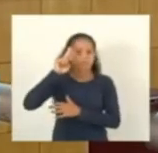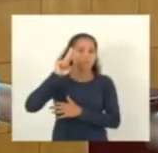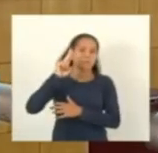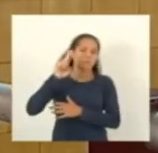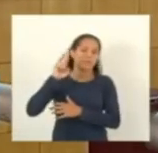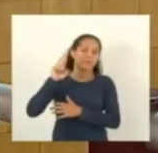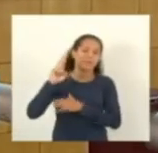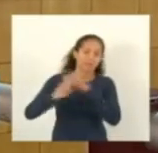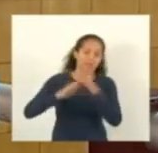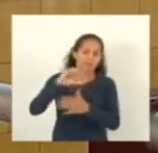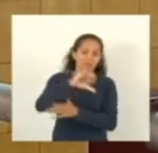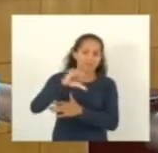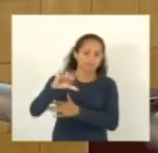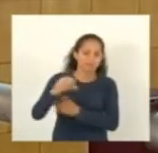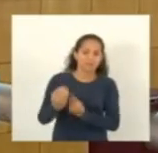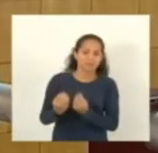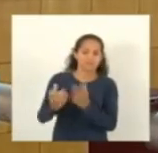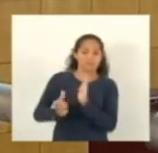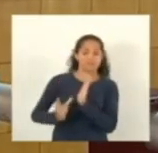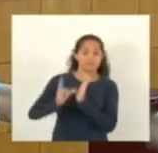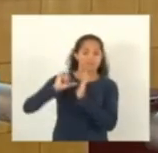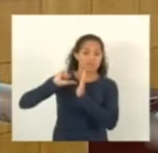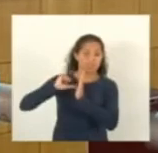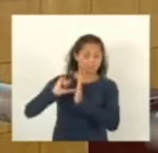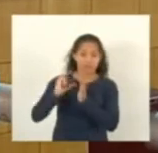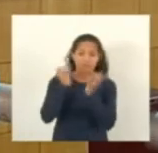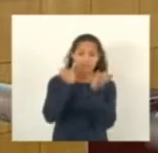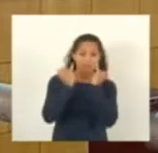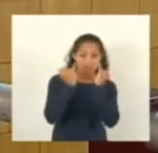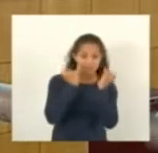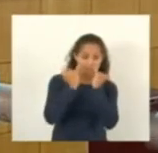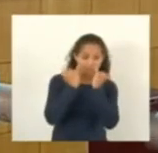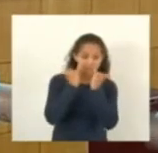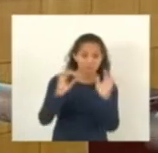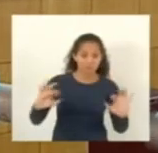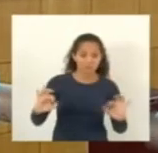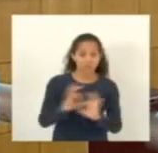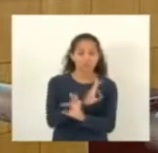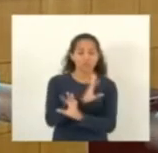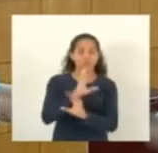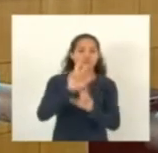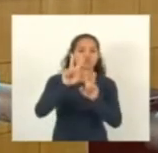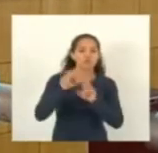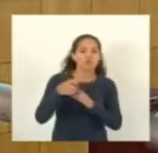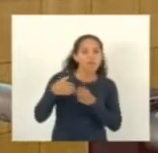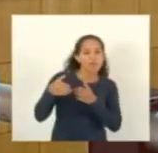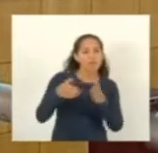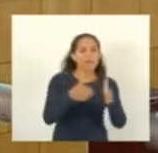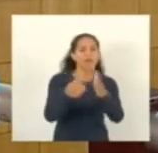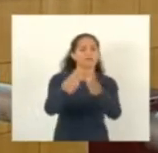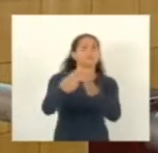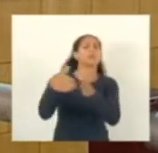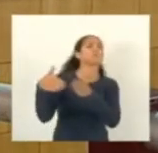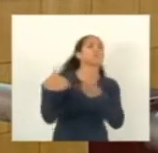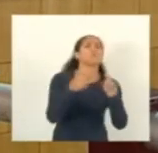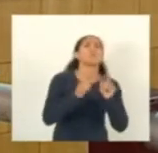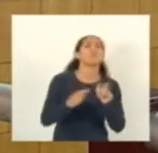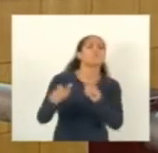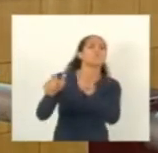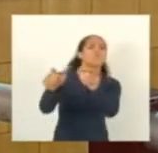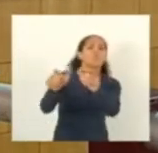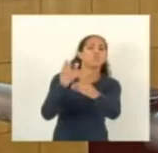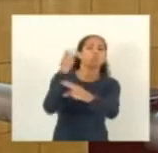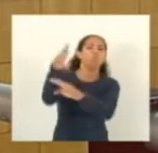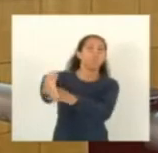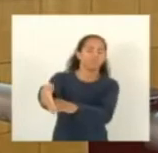fornecerem aos motoristas previamente as informações completas sobre as corridas como o trajeto e o